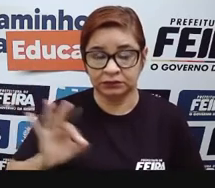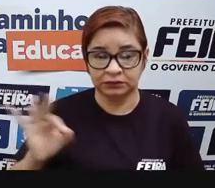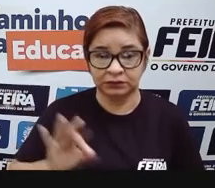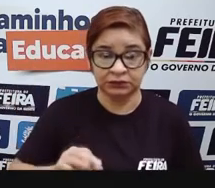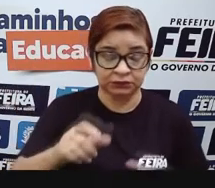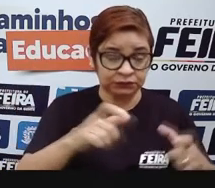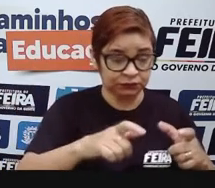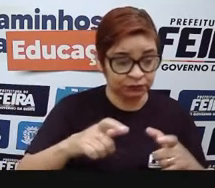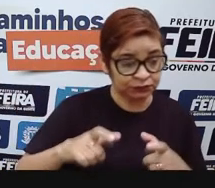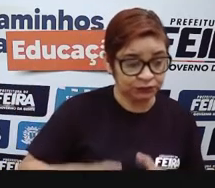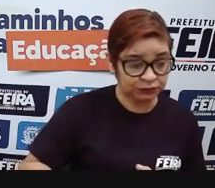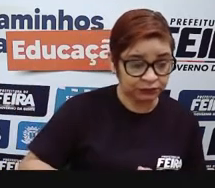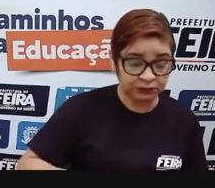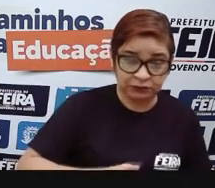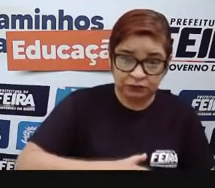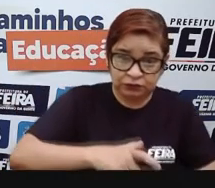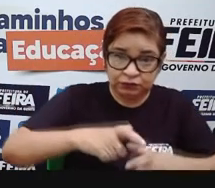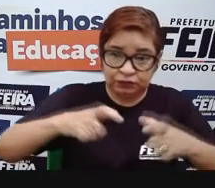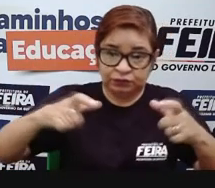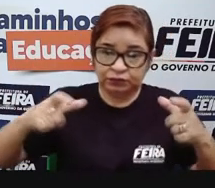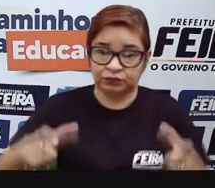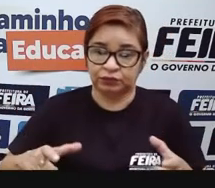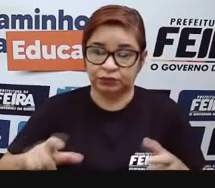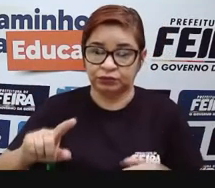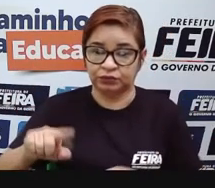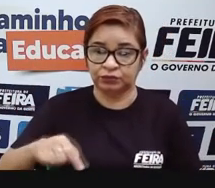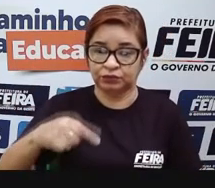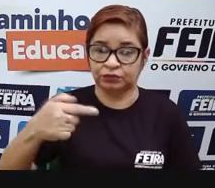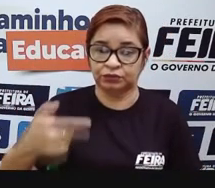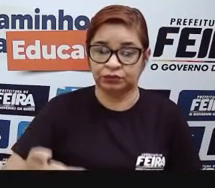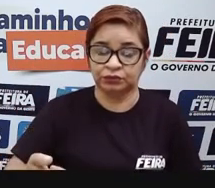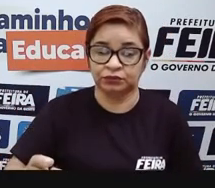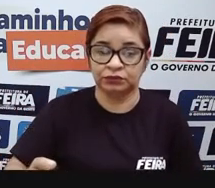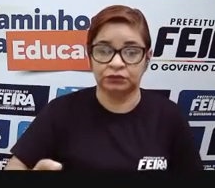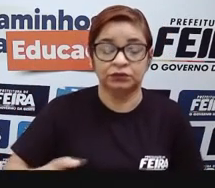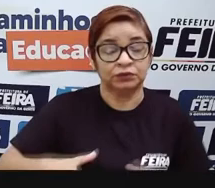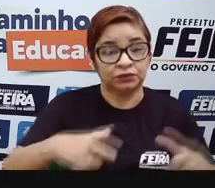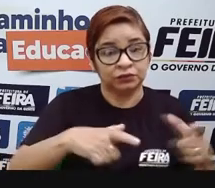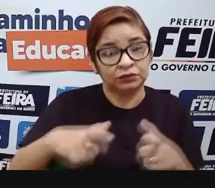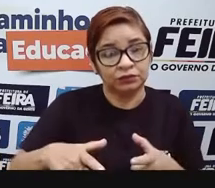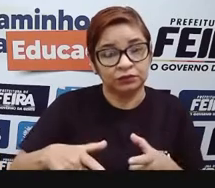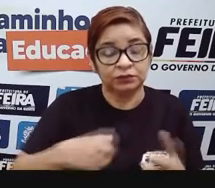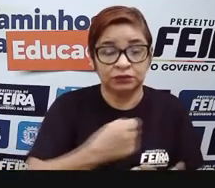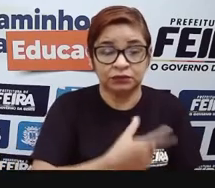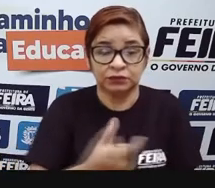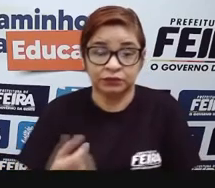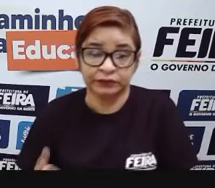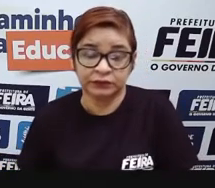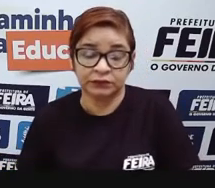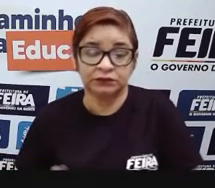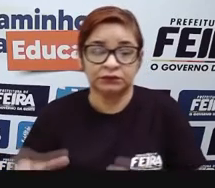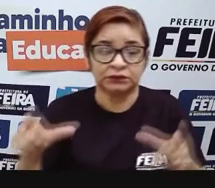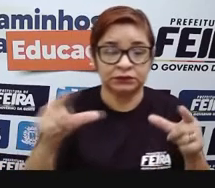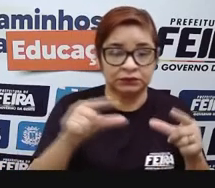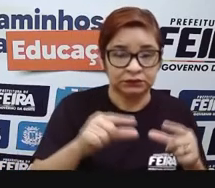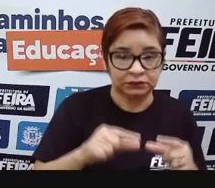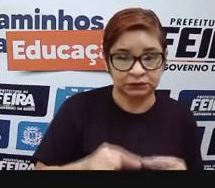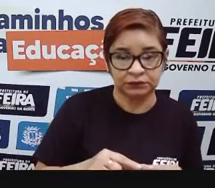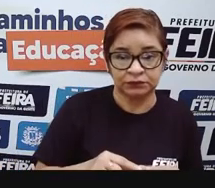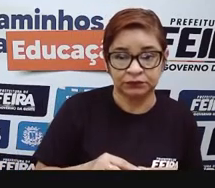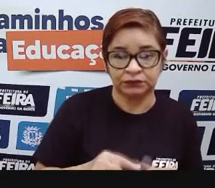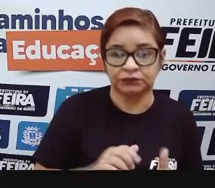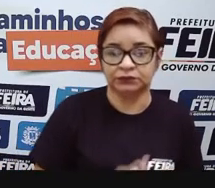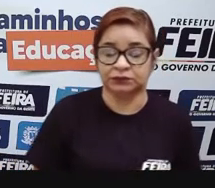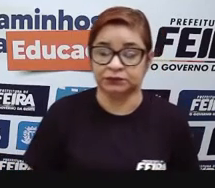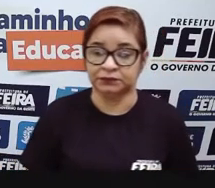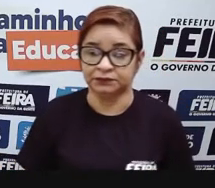varejista e 20,6% atacadista, gerando 40.217